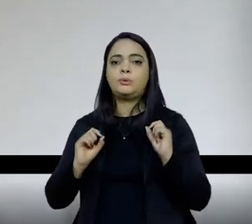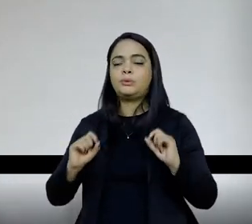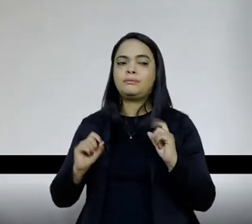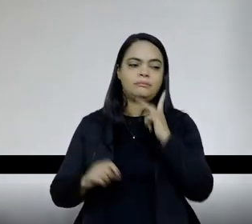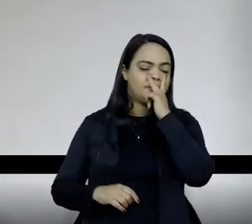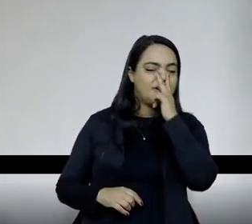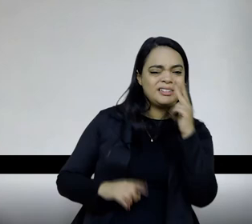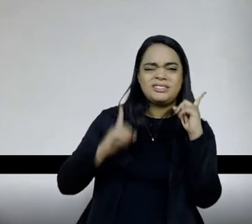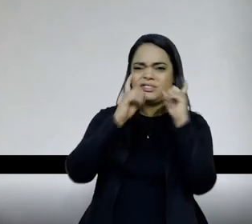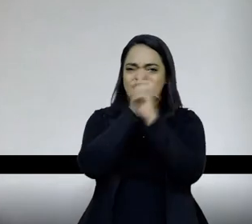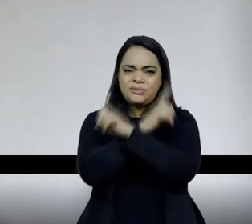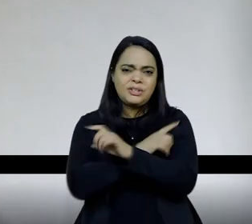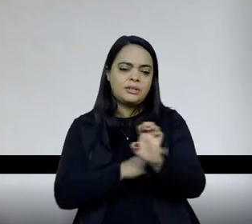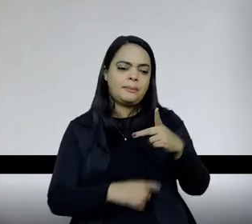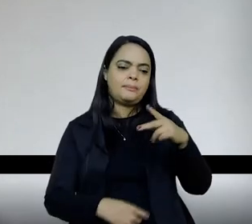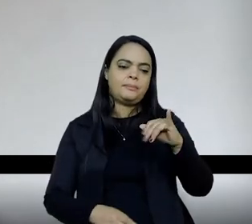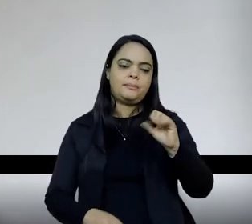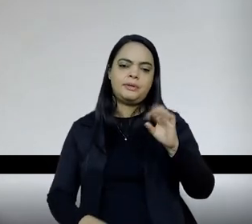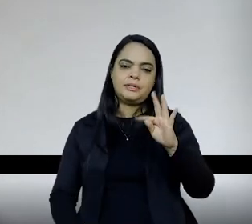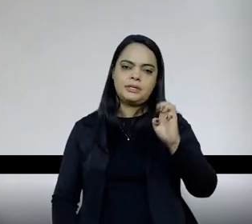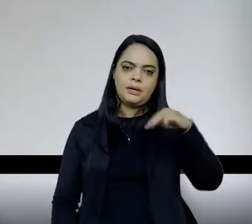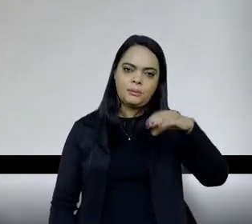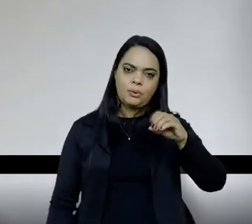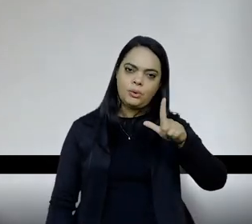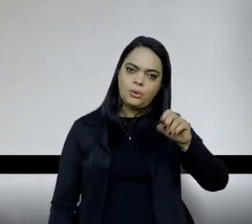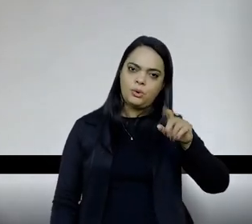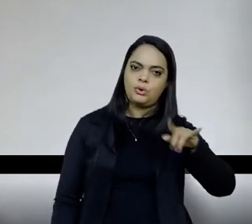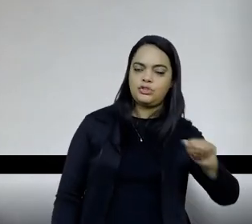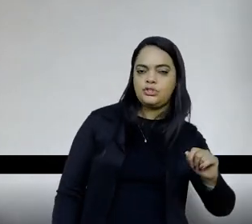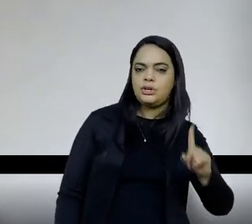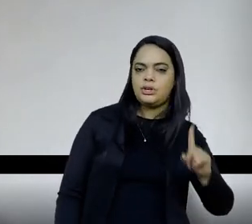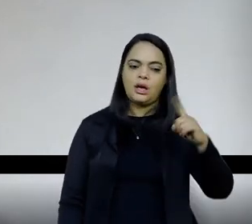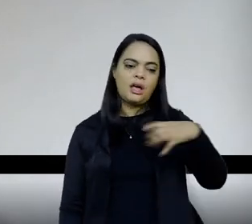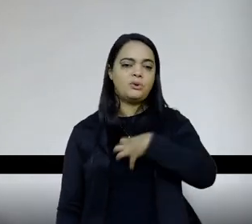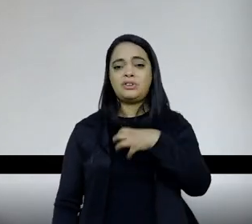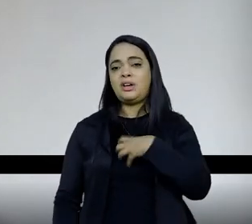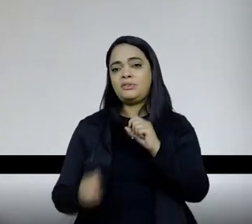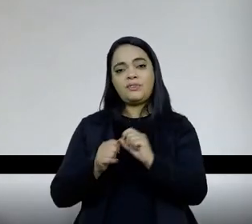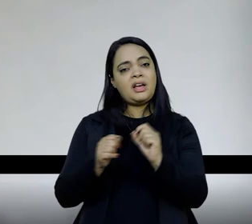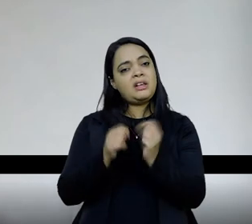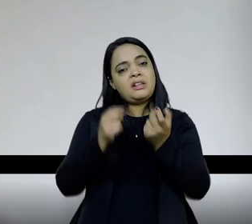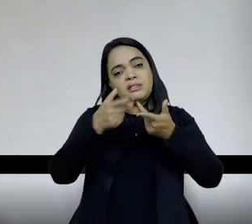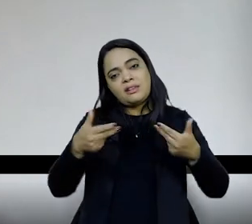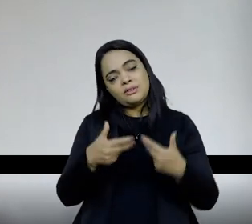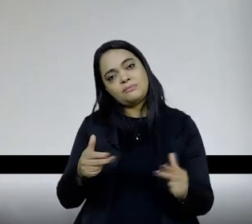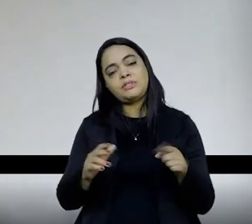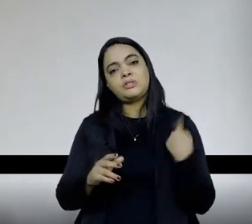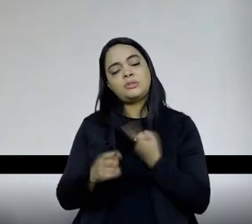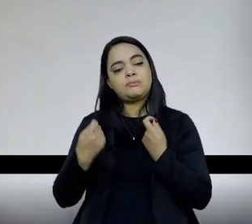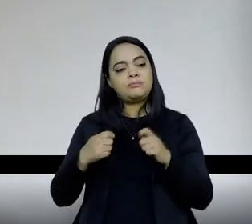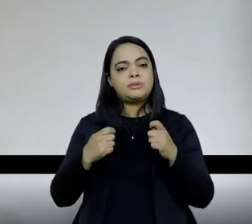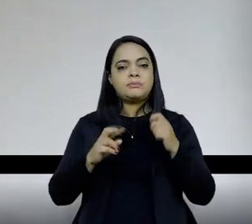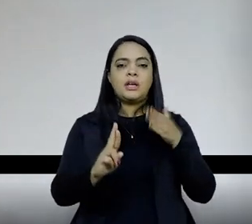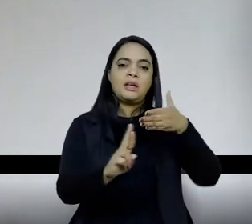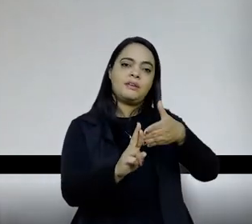tenso, com epistemologias, que são modos de fazer com, né? Então... Mas, assim, a gente mobilizar as nossas referências